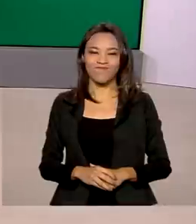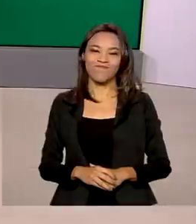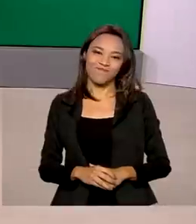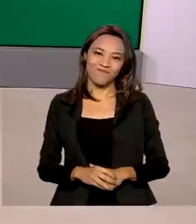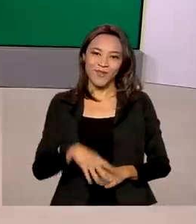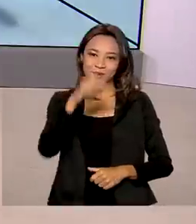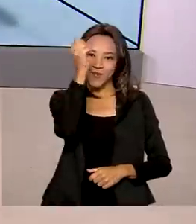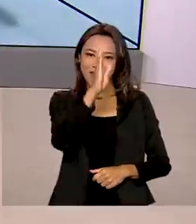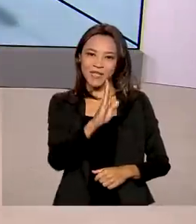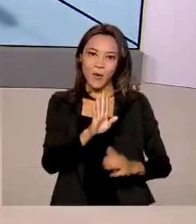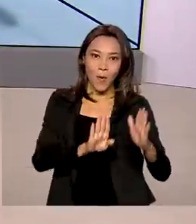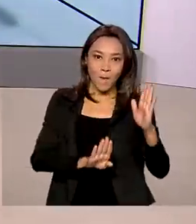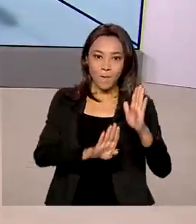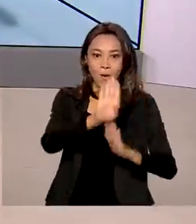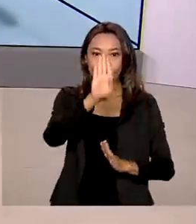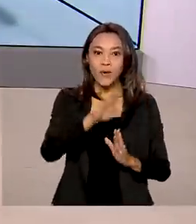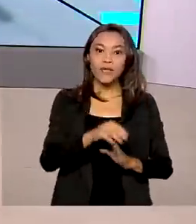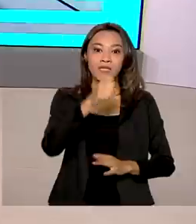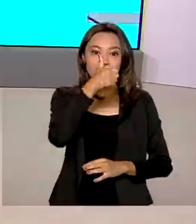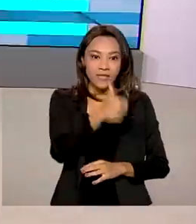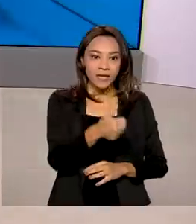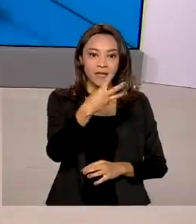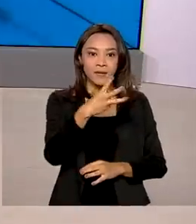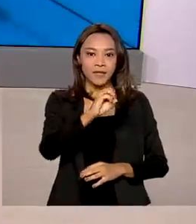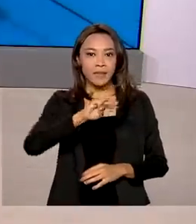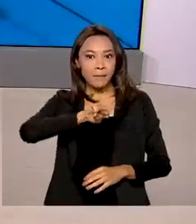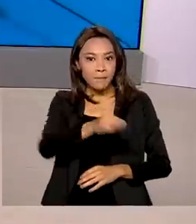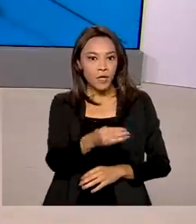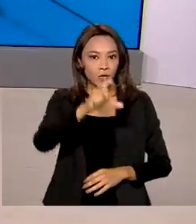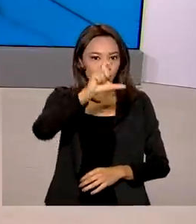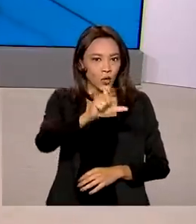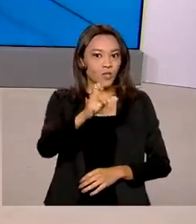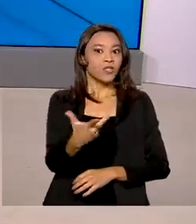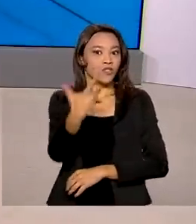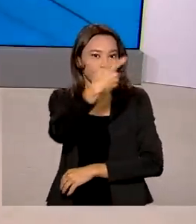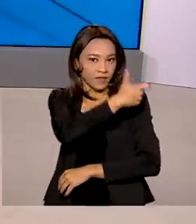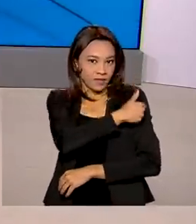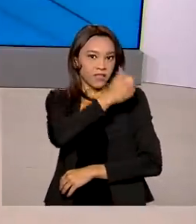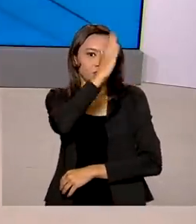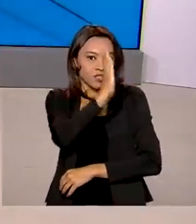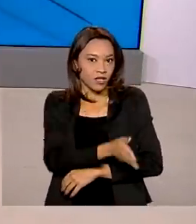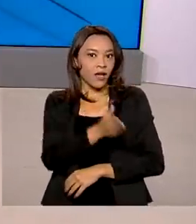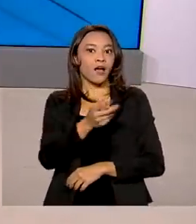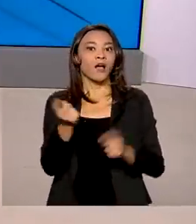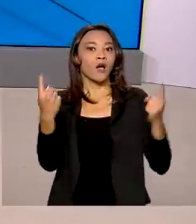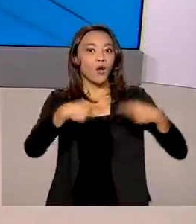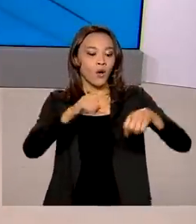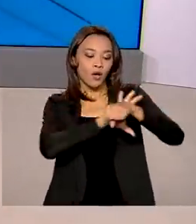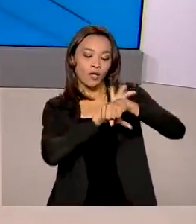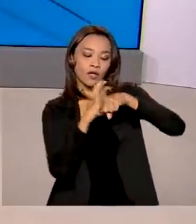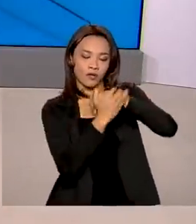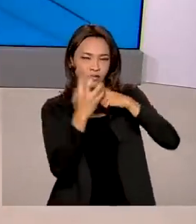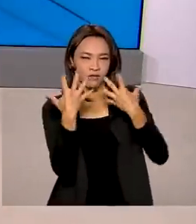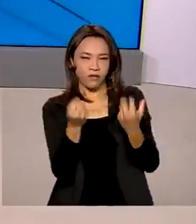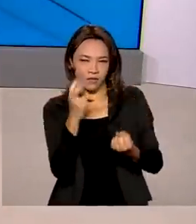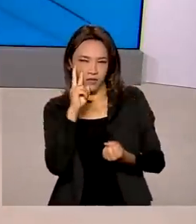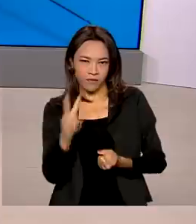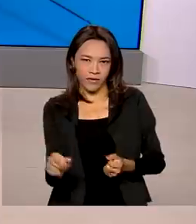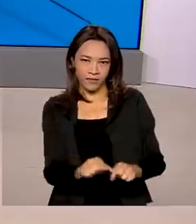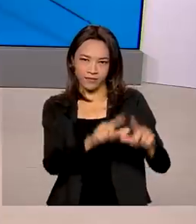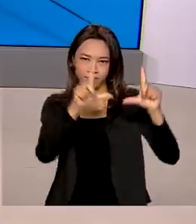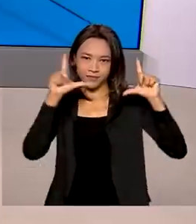O Brasil ultrapassou 130 milhões de doses de vacinas aplicadas contra a Covid-19. Vamos ver os números?